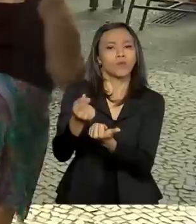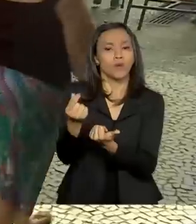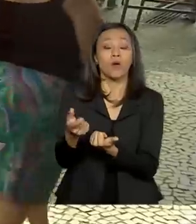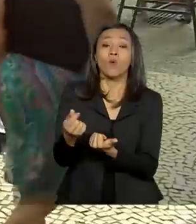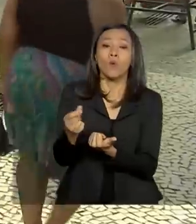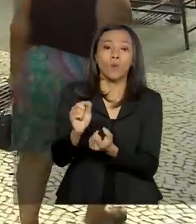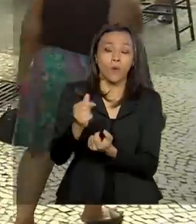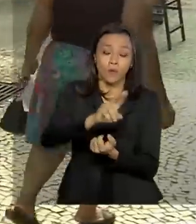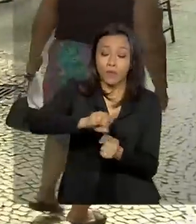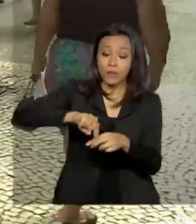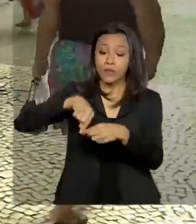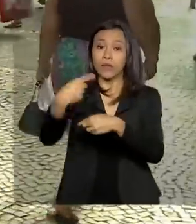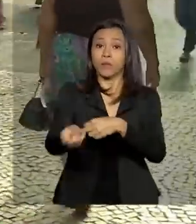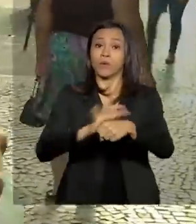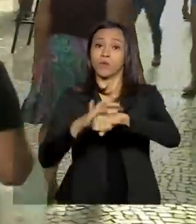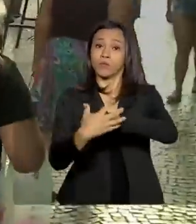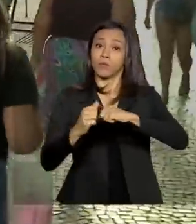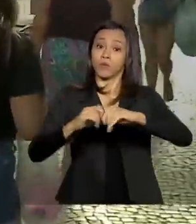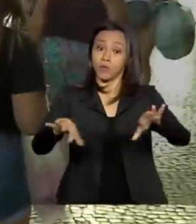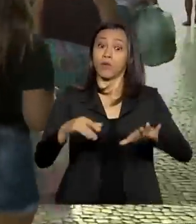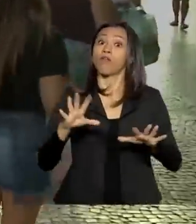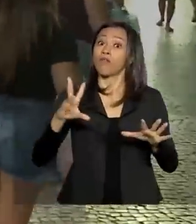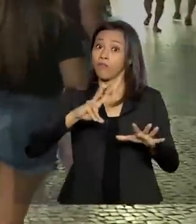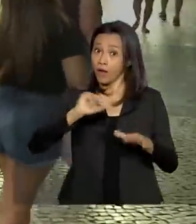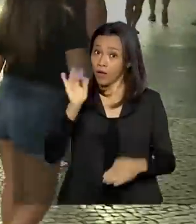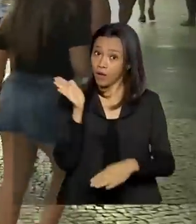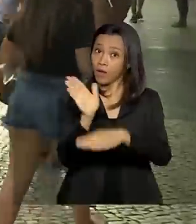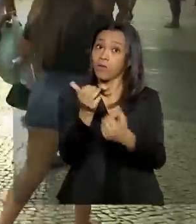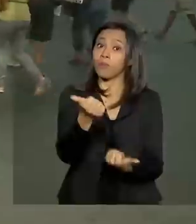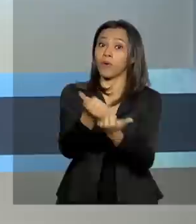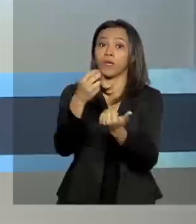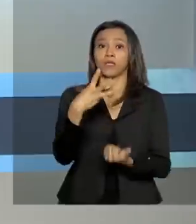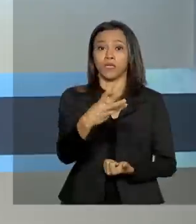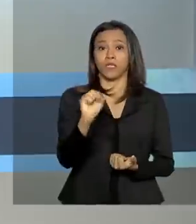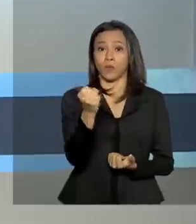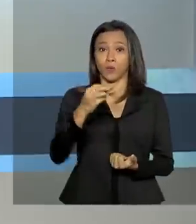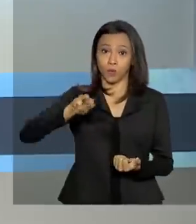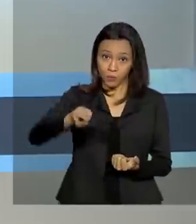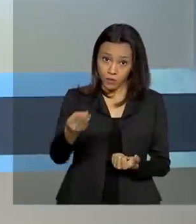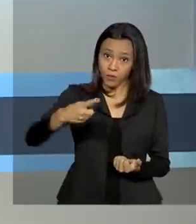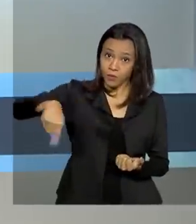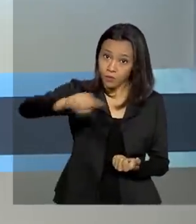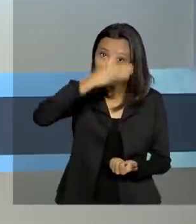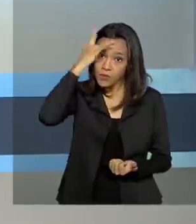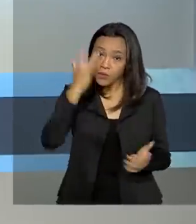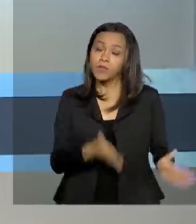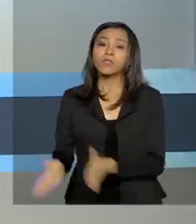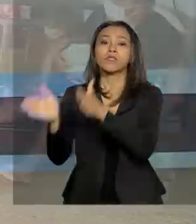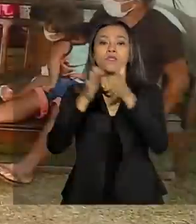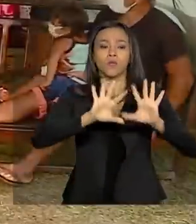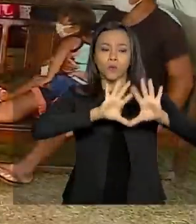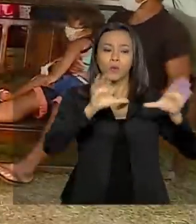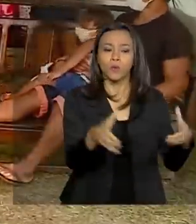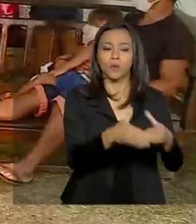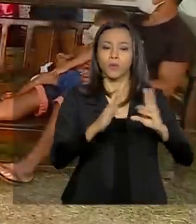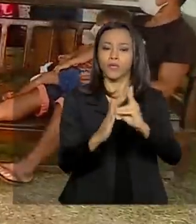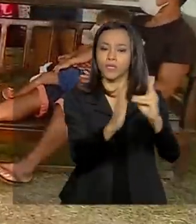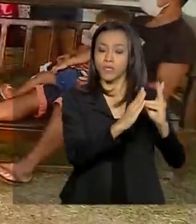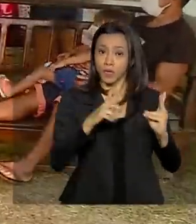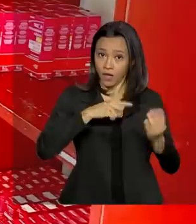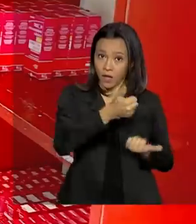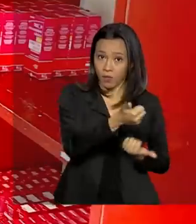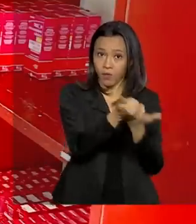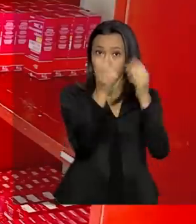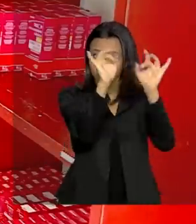deve incluir os 38 milhões de beneficiários do auxílio emergencial. População indígena recebe assistência especial